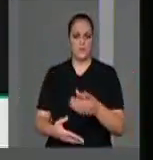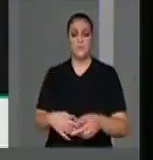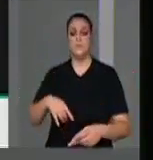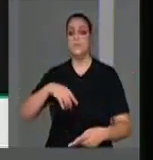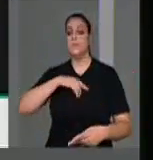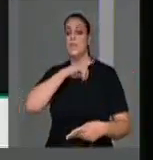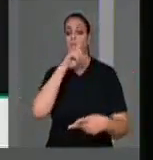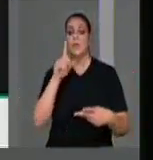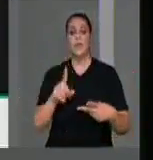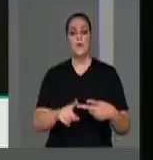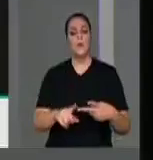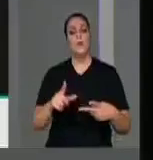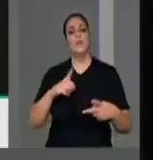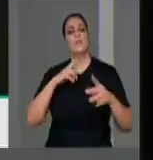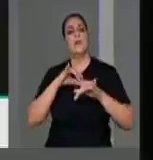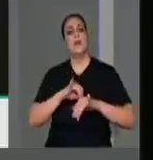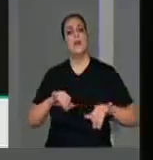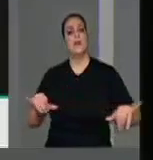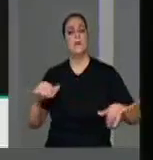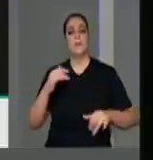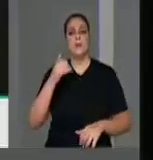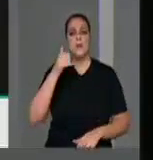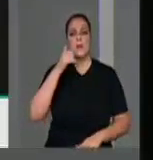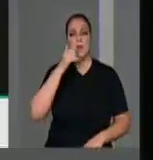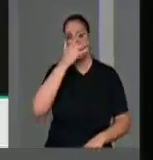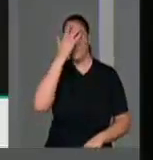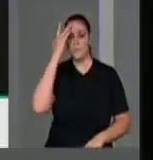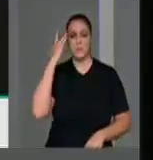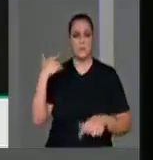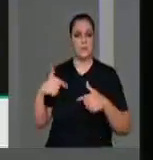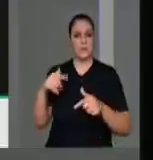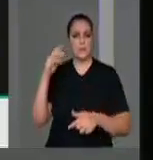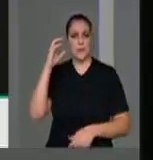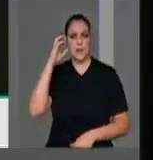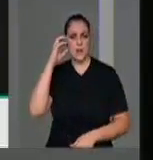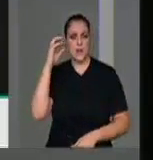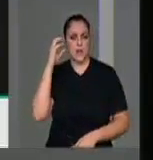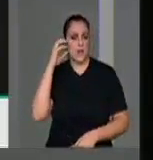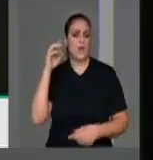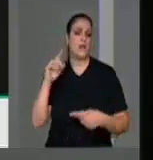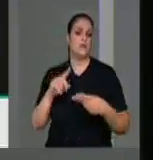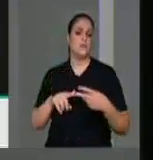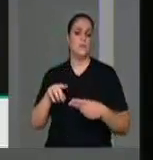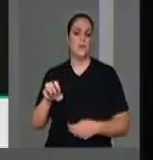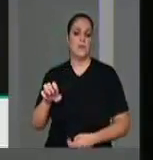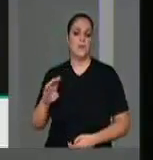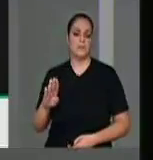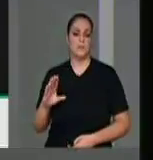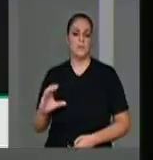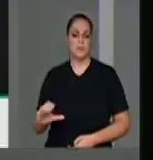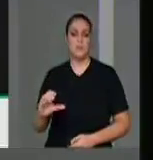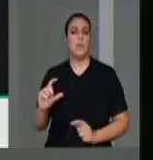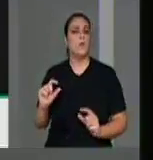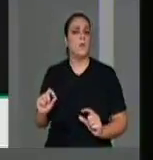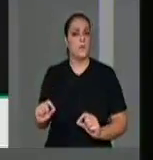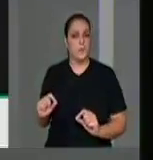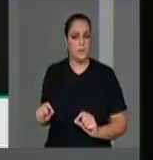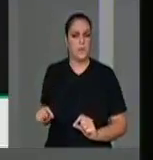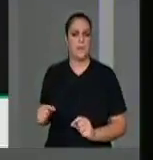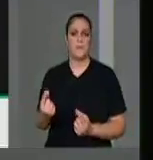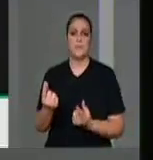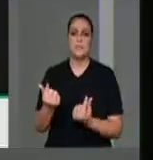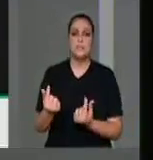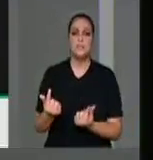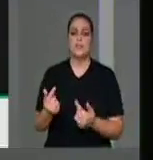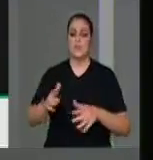uma arrecadação solidária dos servidores da Rádio Nacional e da EBC para adquirir